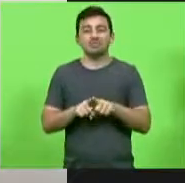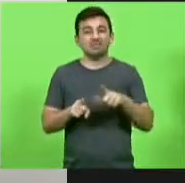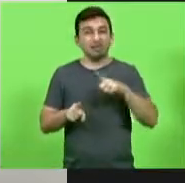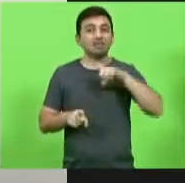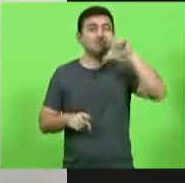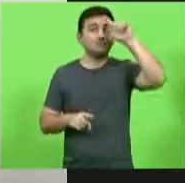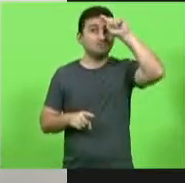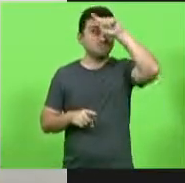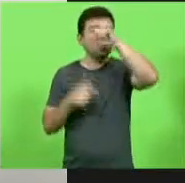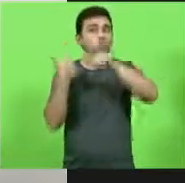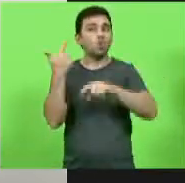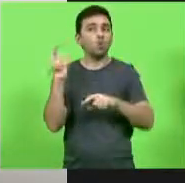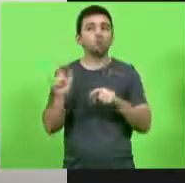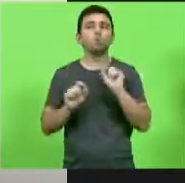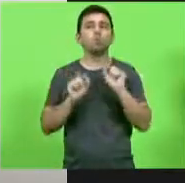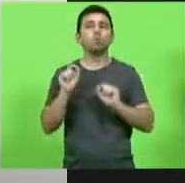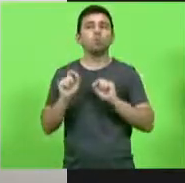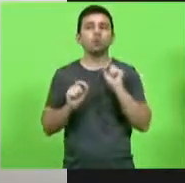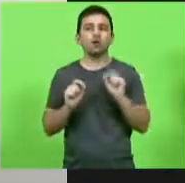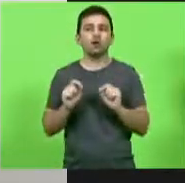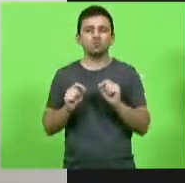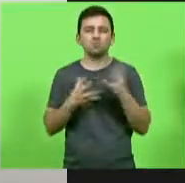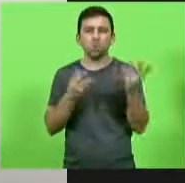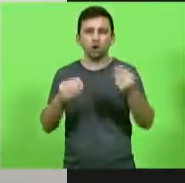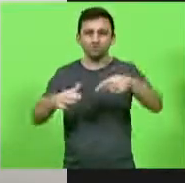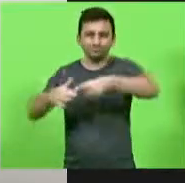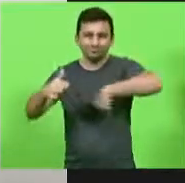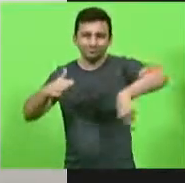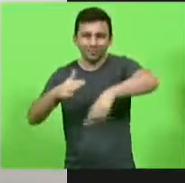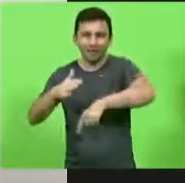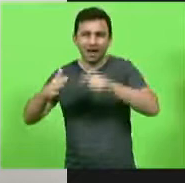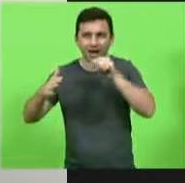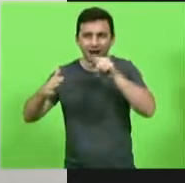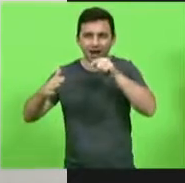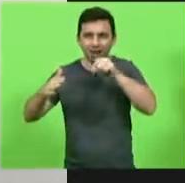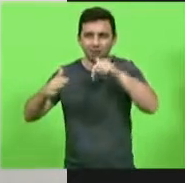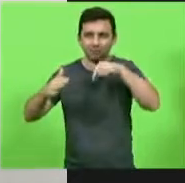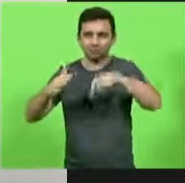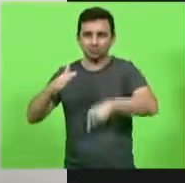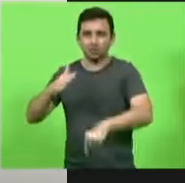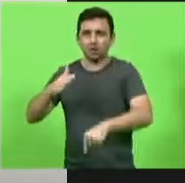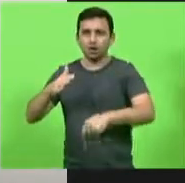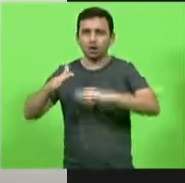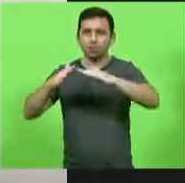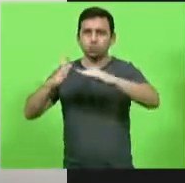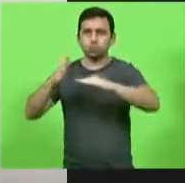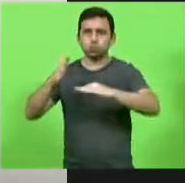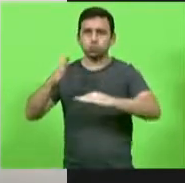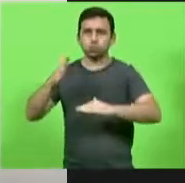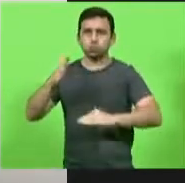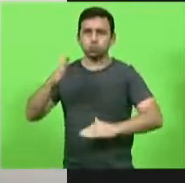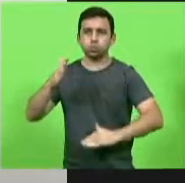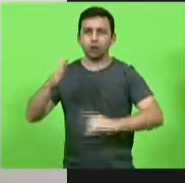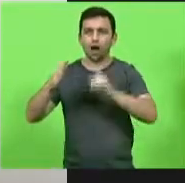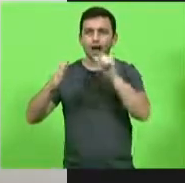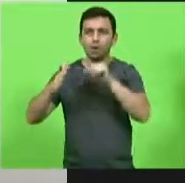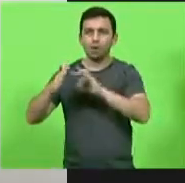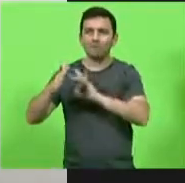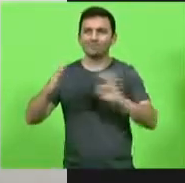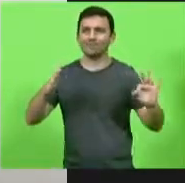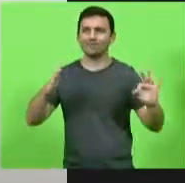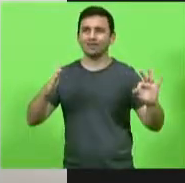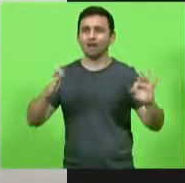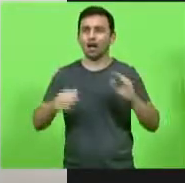dramático vários poços artesianos chegaram a escassez ou seja nós